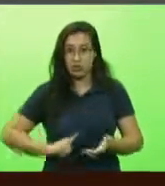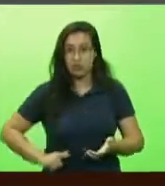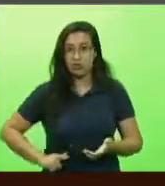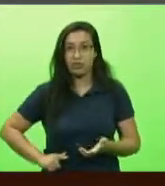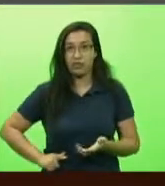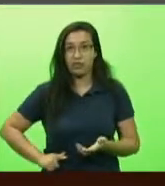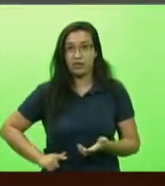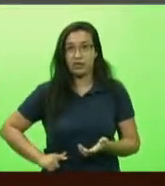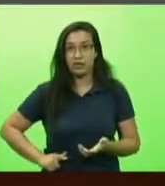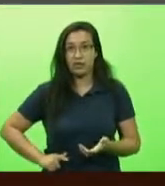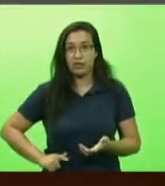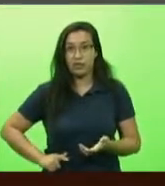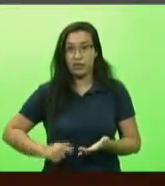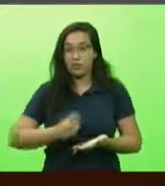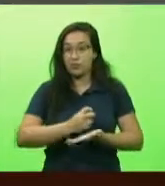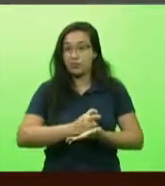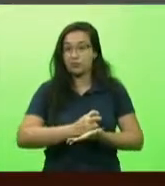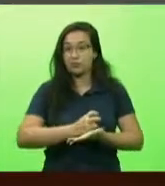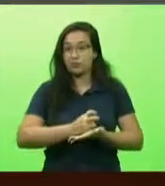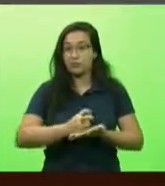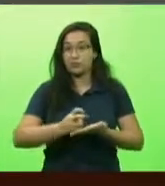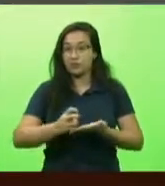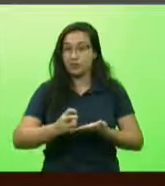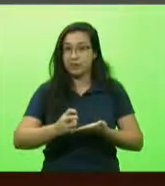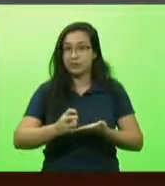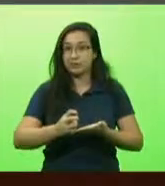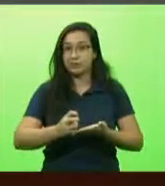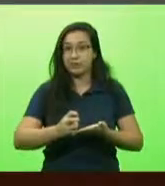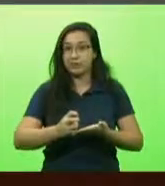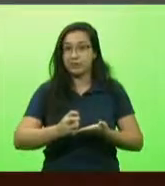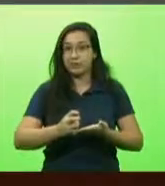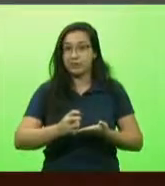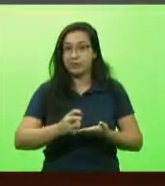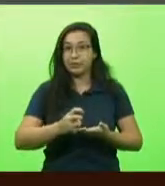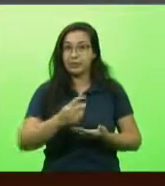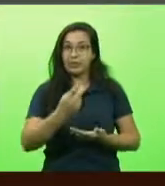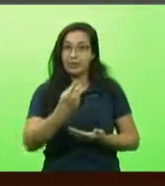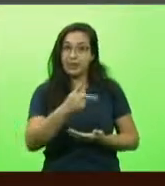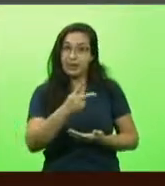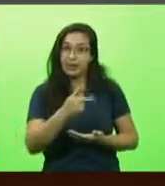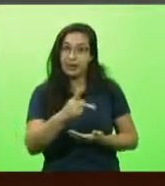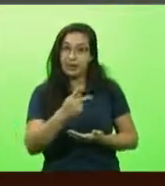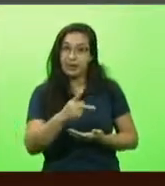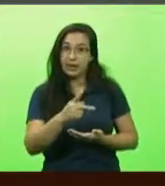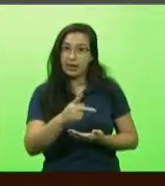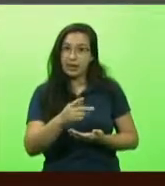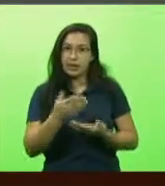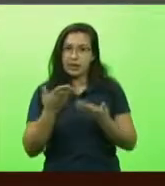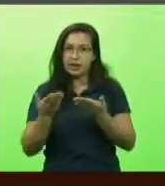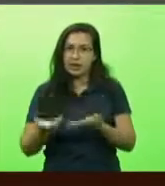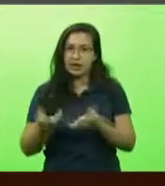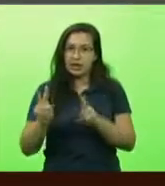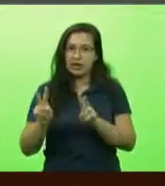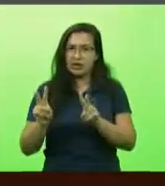com o impeachment e por conta dessa questão de